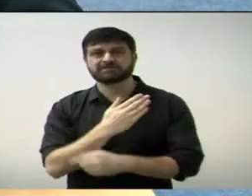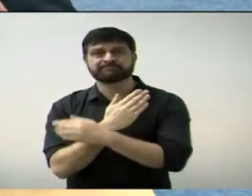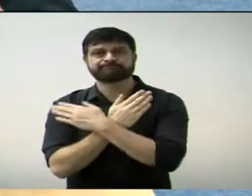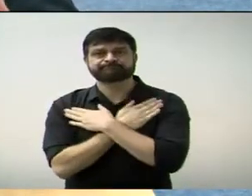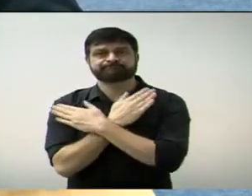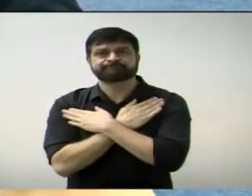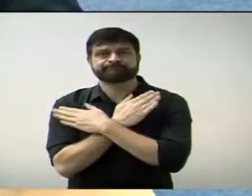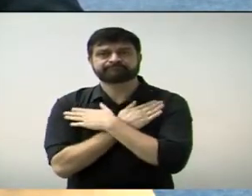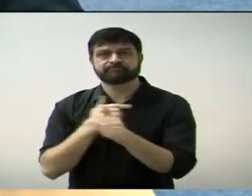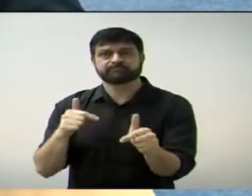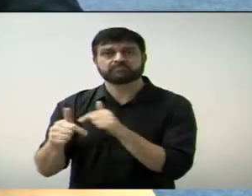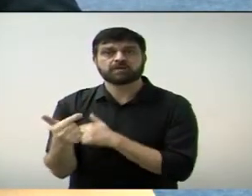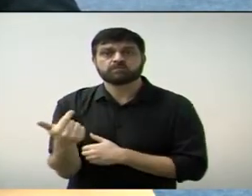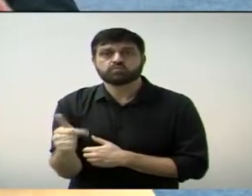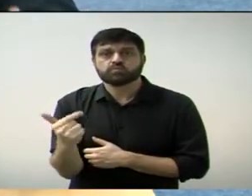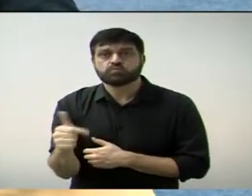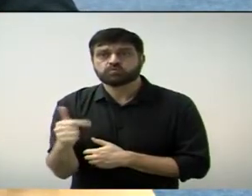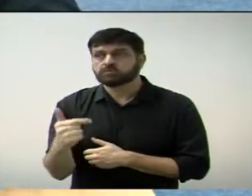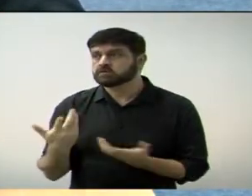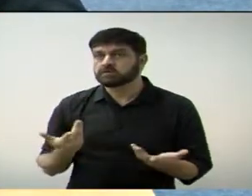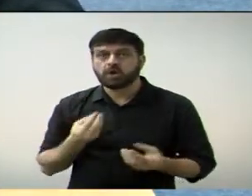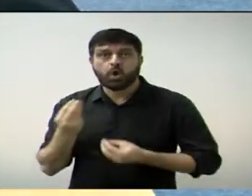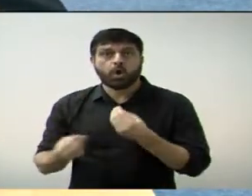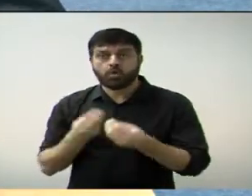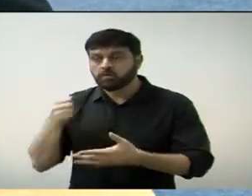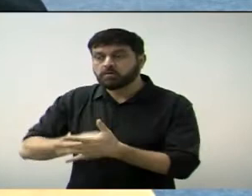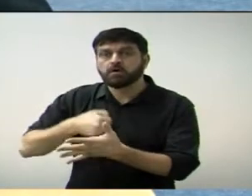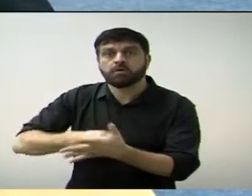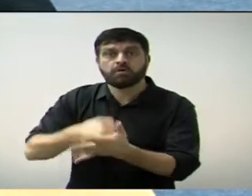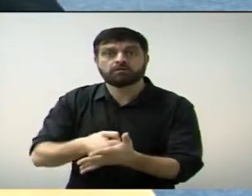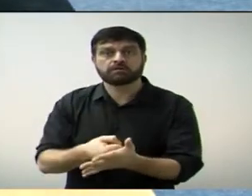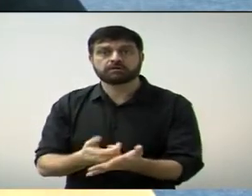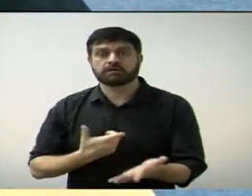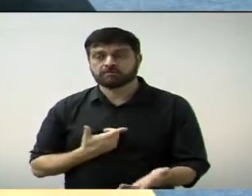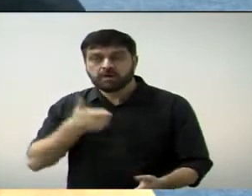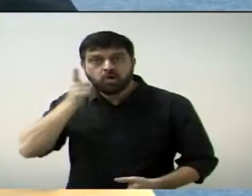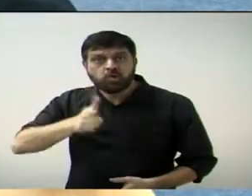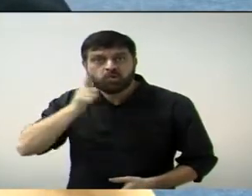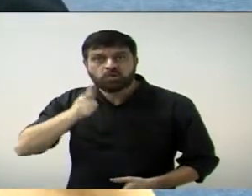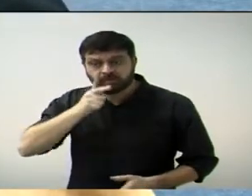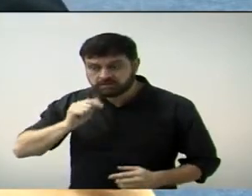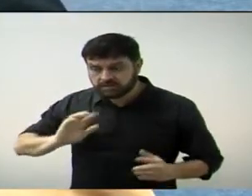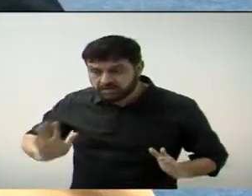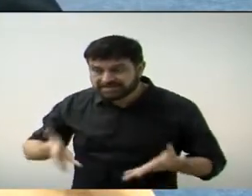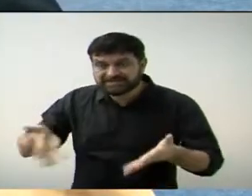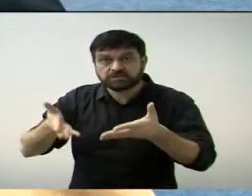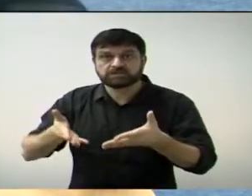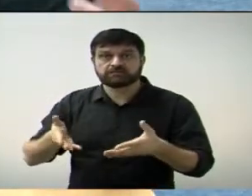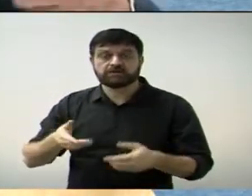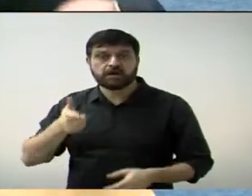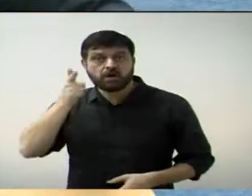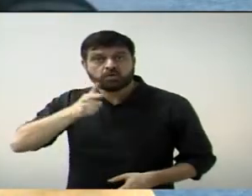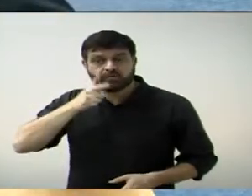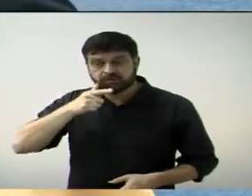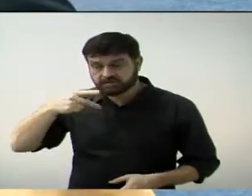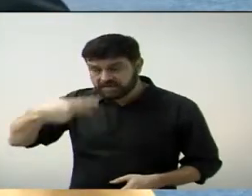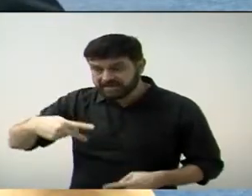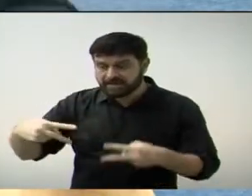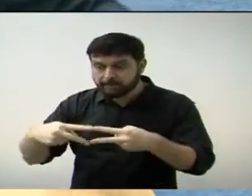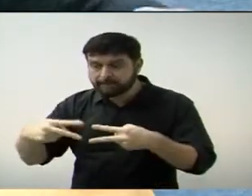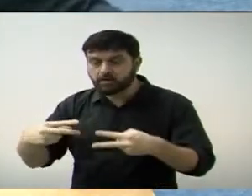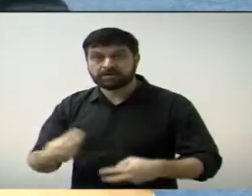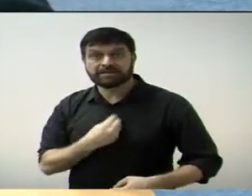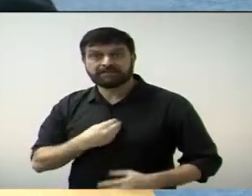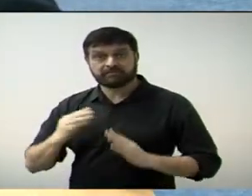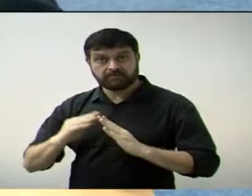não temos governo para poder cobrar, e governo hoje para poder incentivar que o trabalhador paulinense